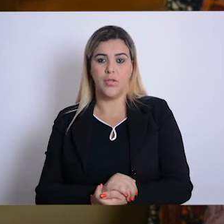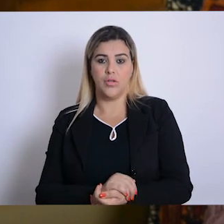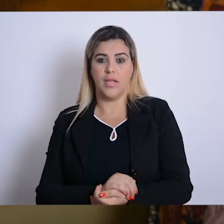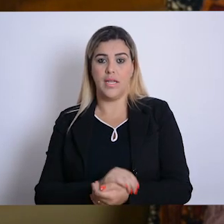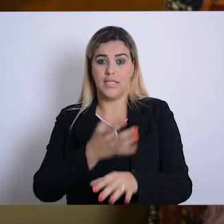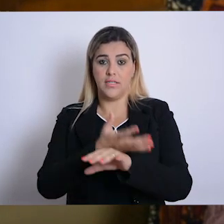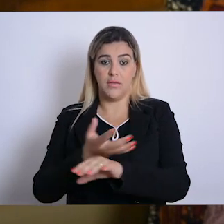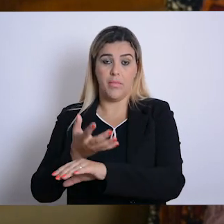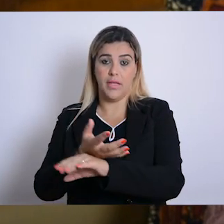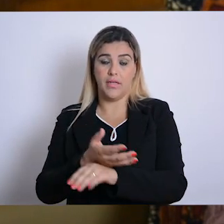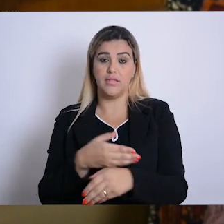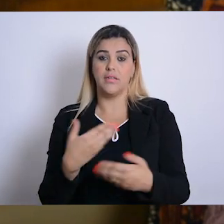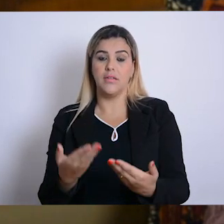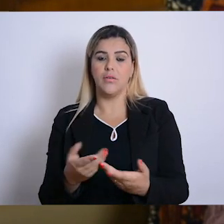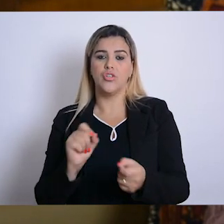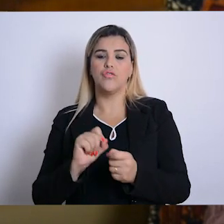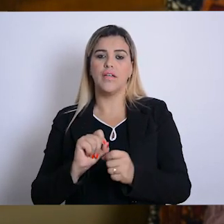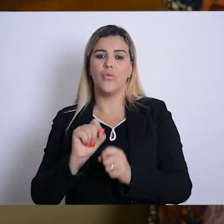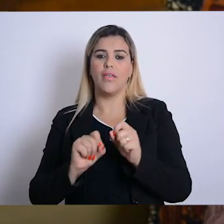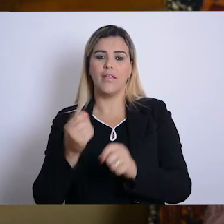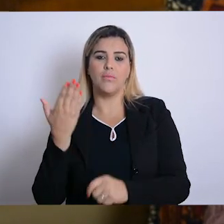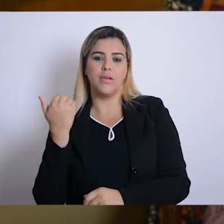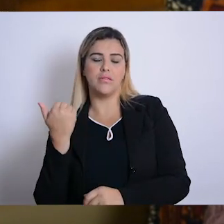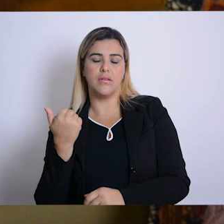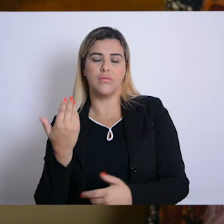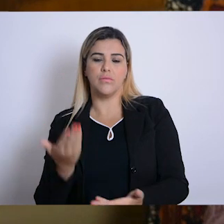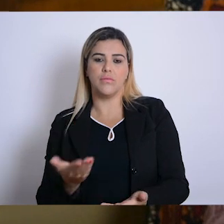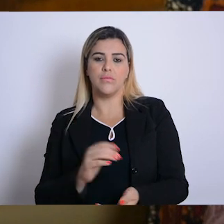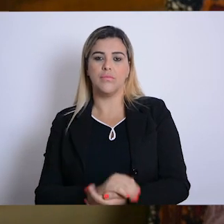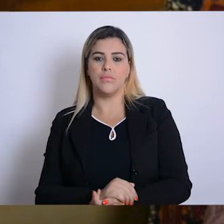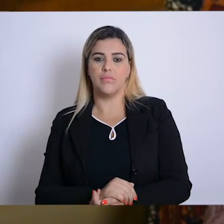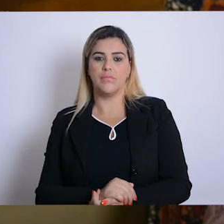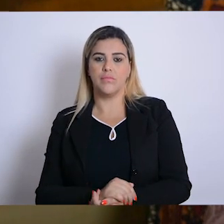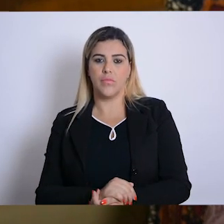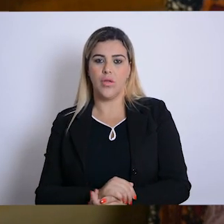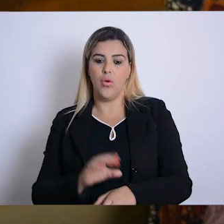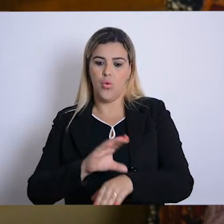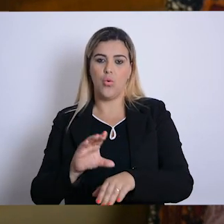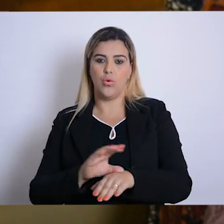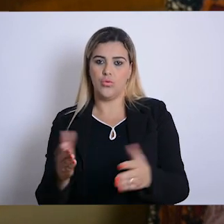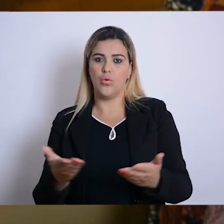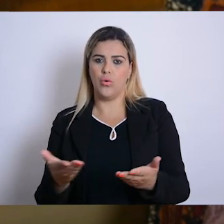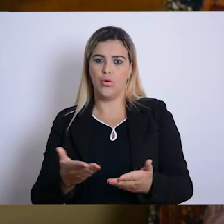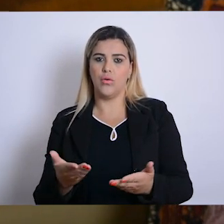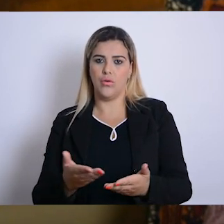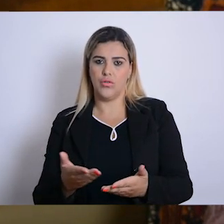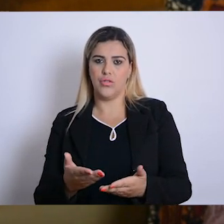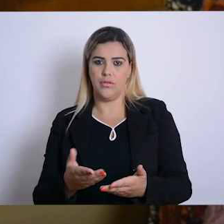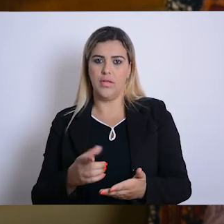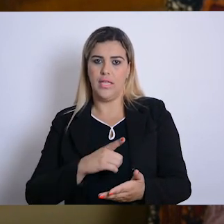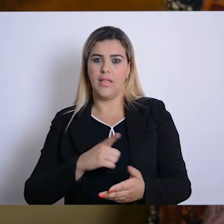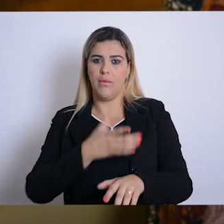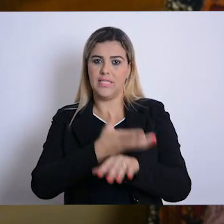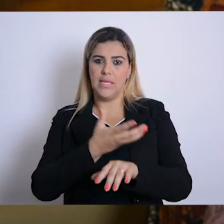Então, o que a gente fazia e trabalhava? Nós hoje, os cursos do Brasil são todos com currículo compatível